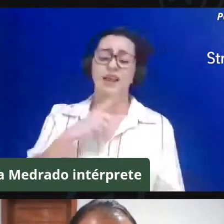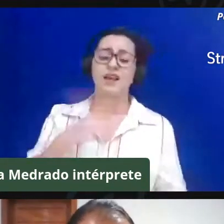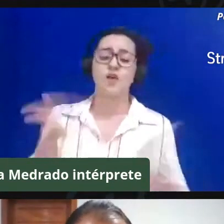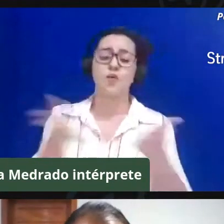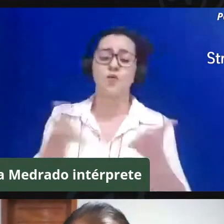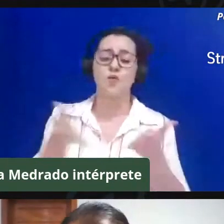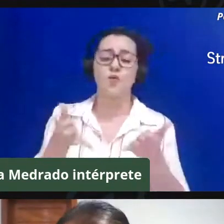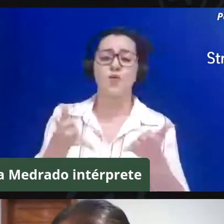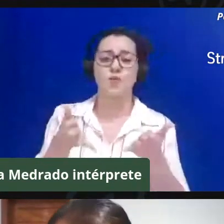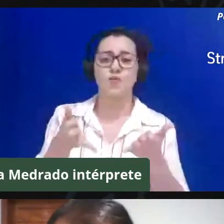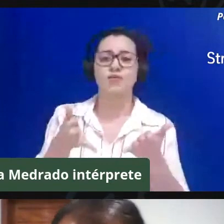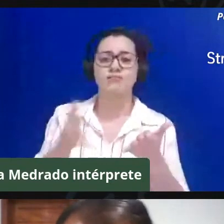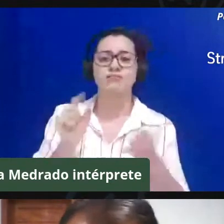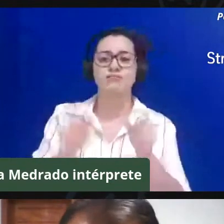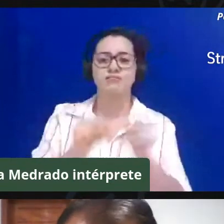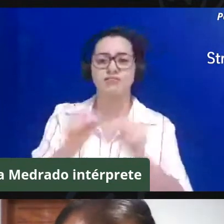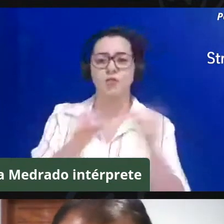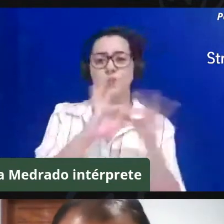tem